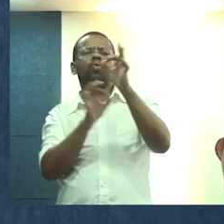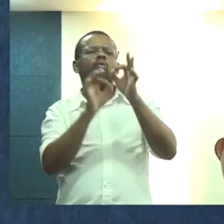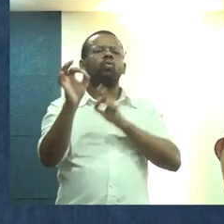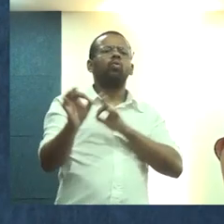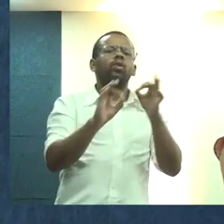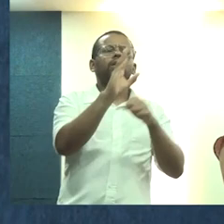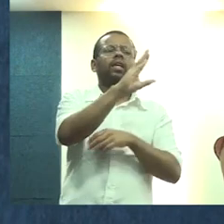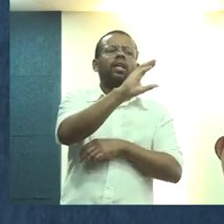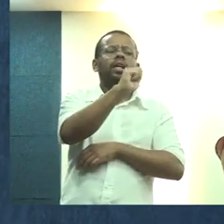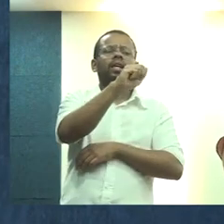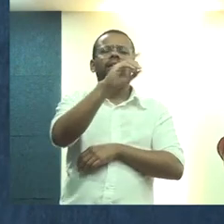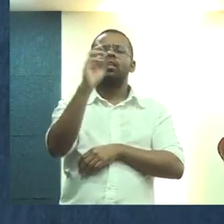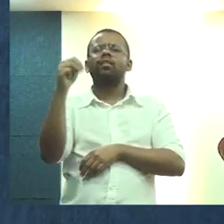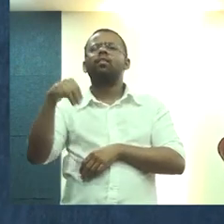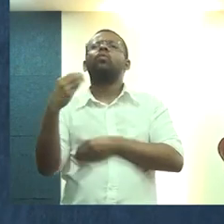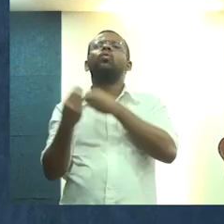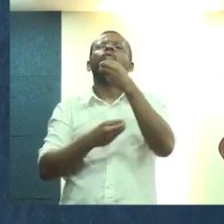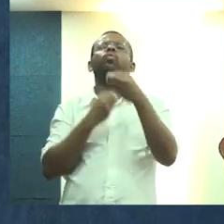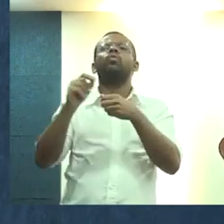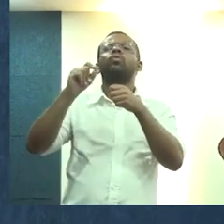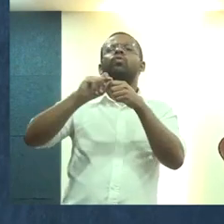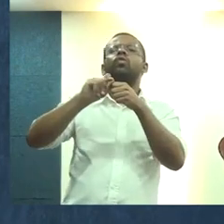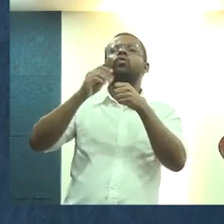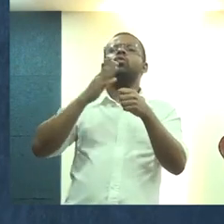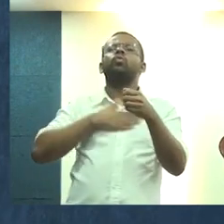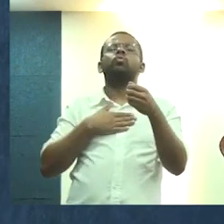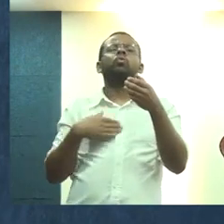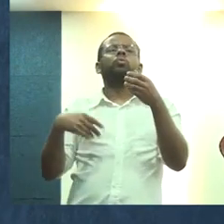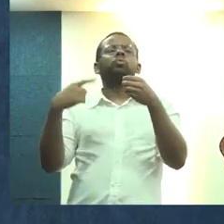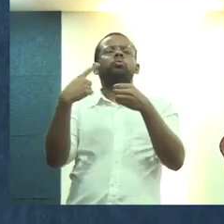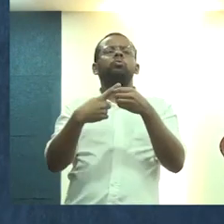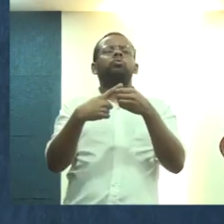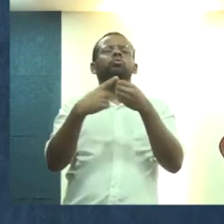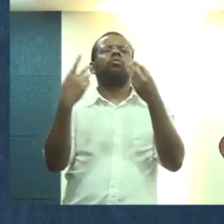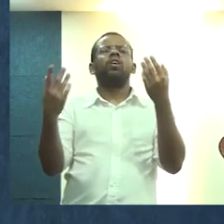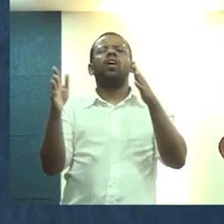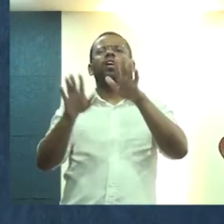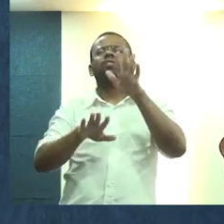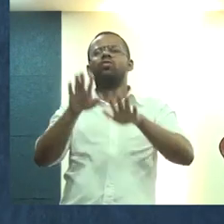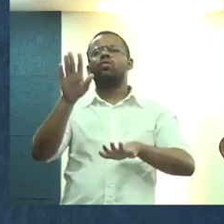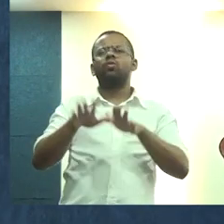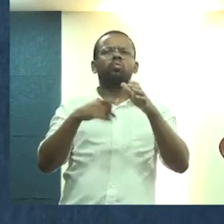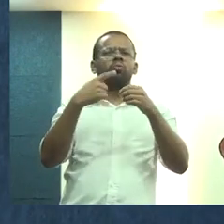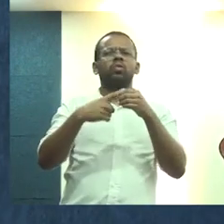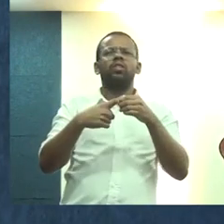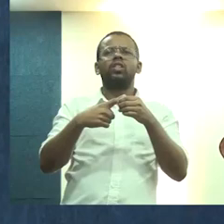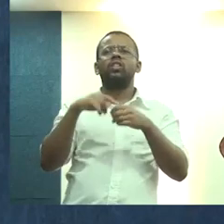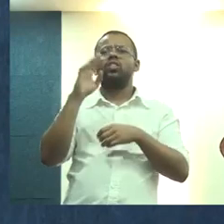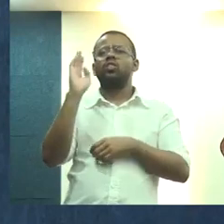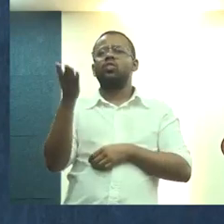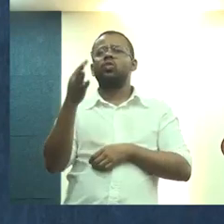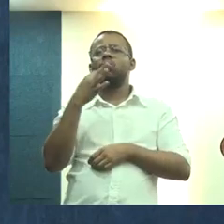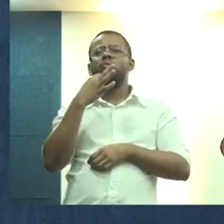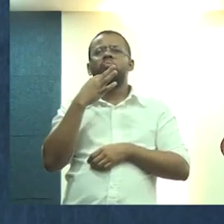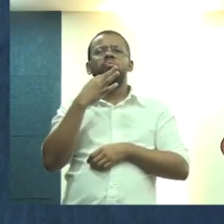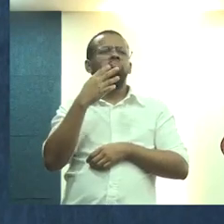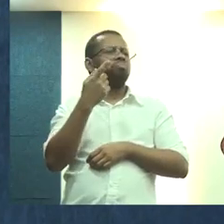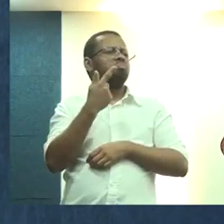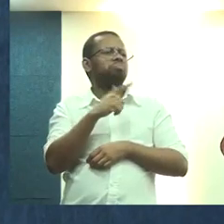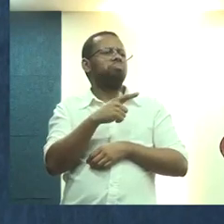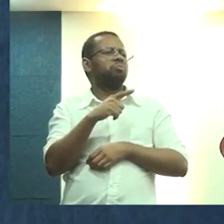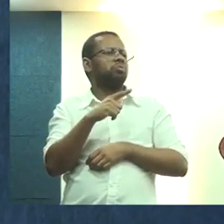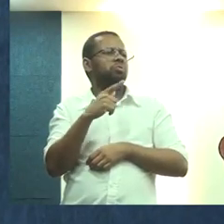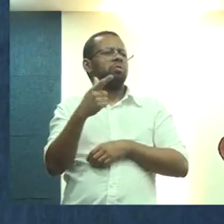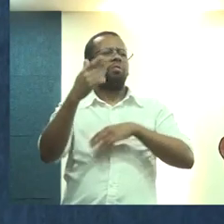a estrutura administrativa, como que eu faço no meu município. Muitas vezes, os municípios aqui, a gente conhece, mal